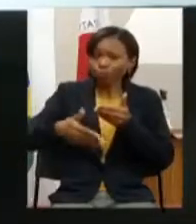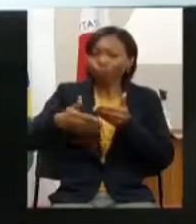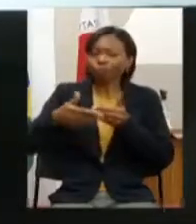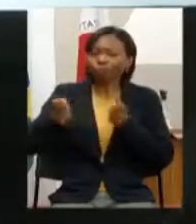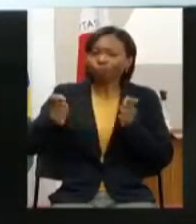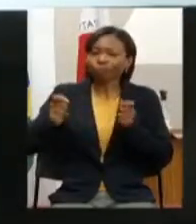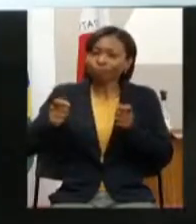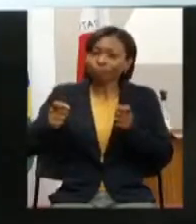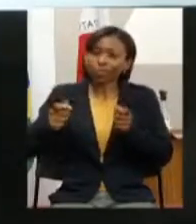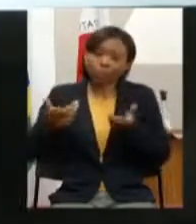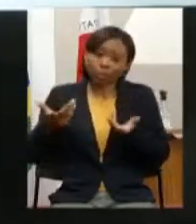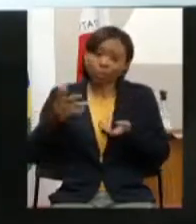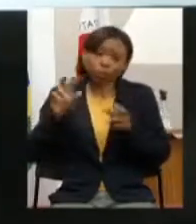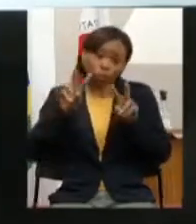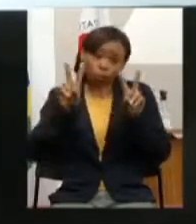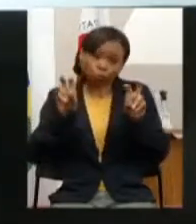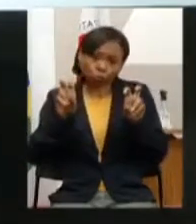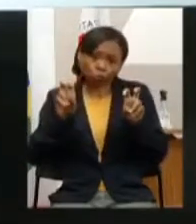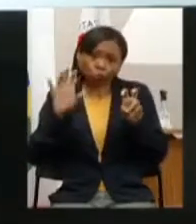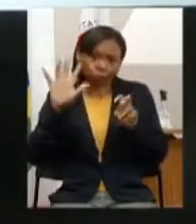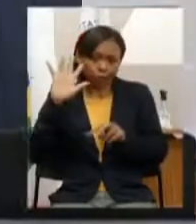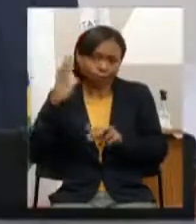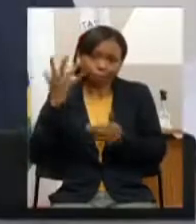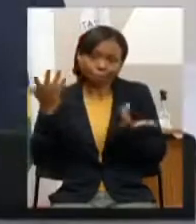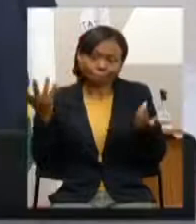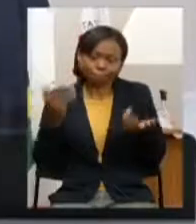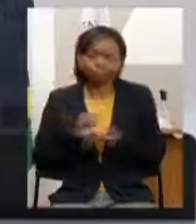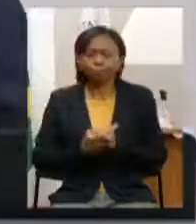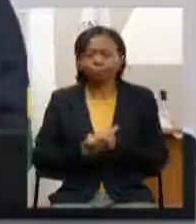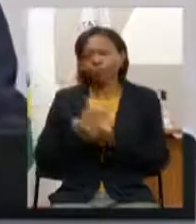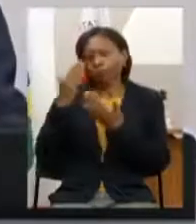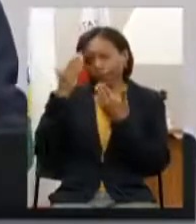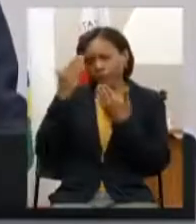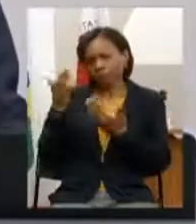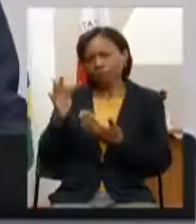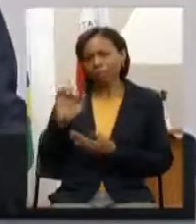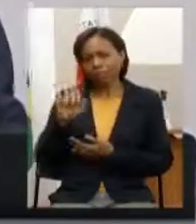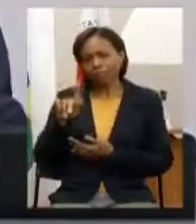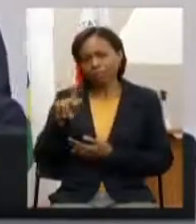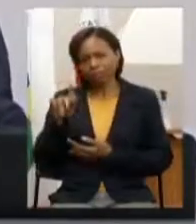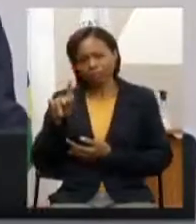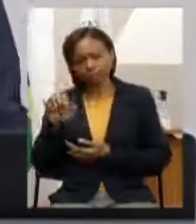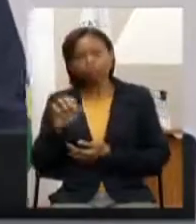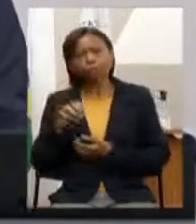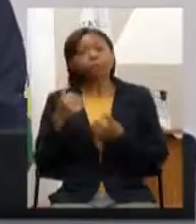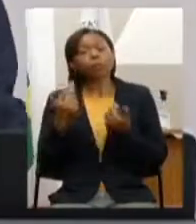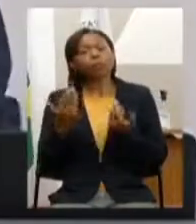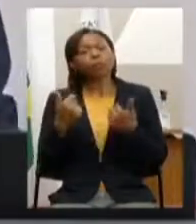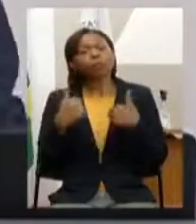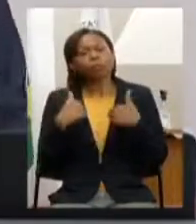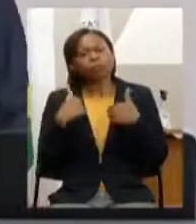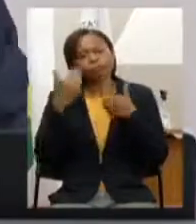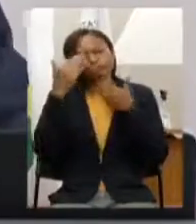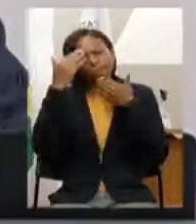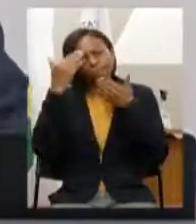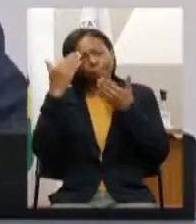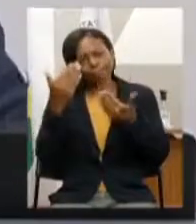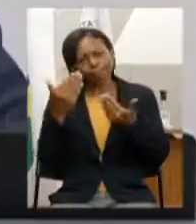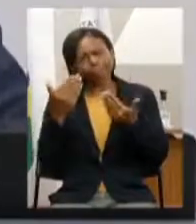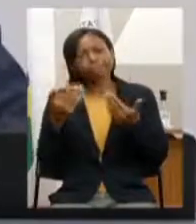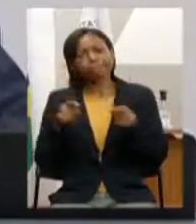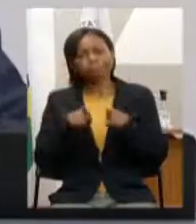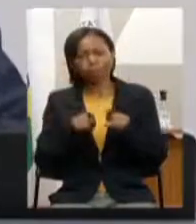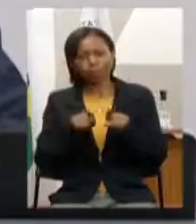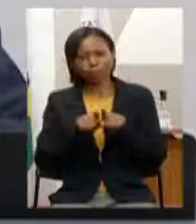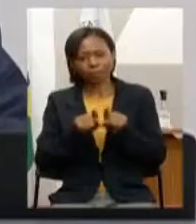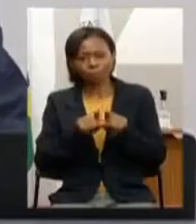sobre esse assunto muito obrigado Felipe eu gostaria de agradecer aqui encaminhando para